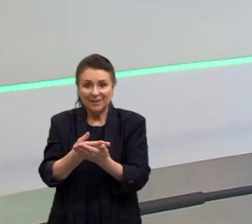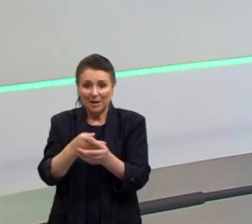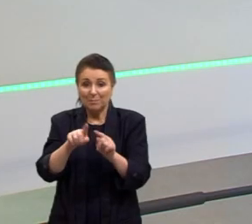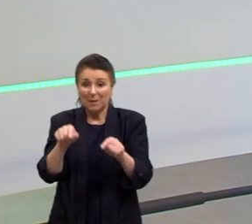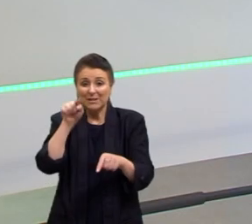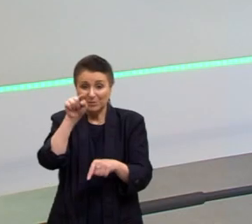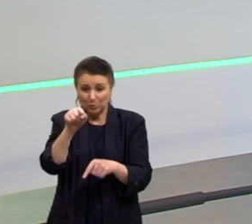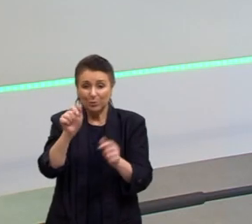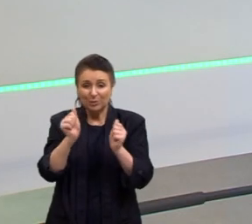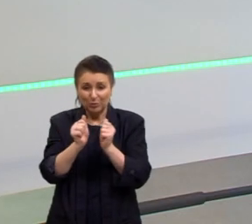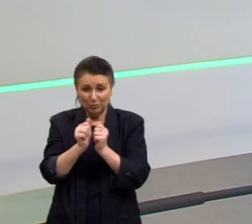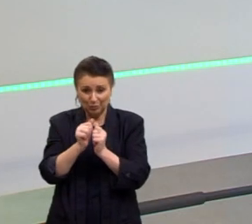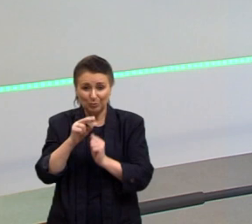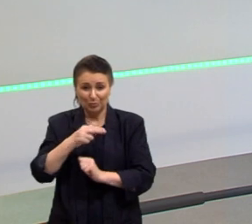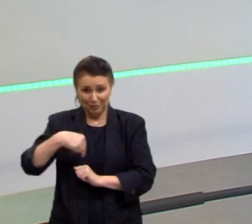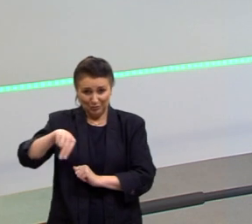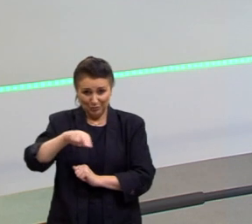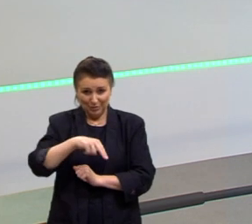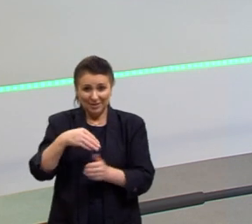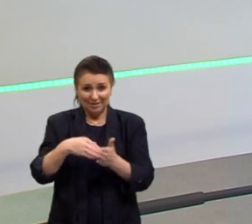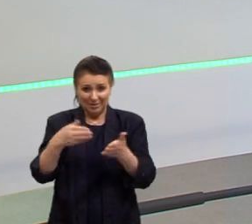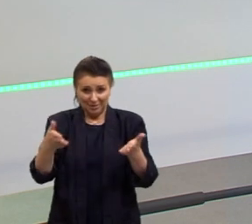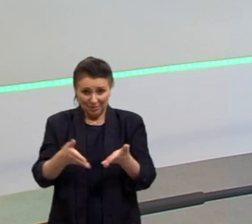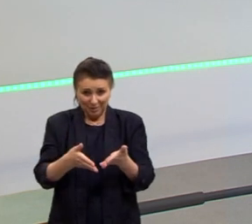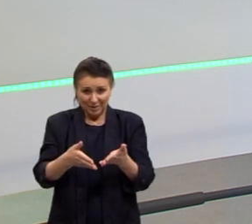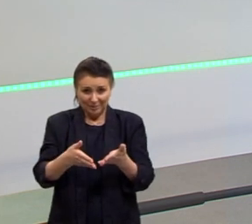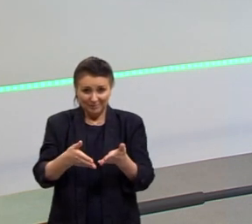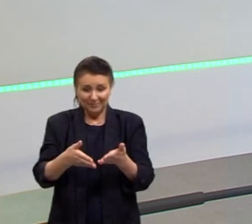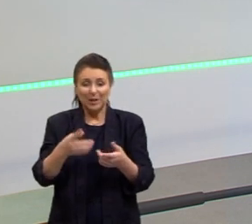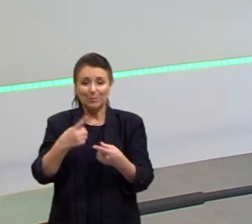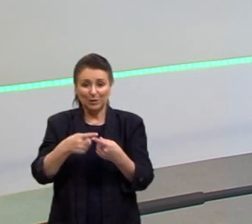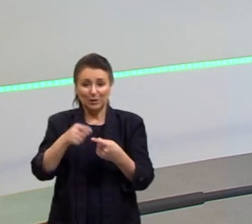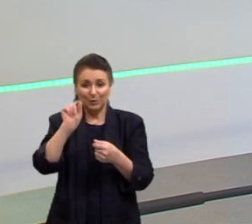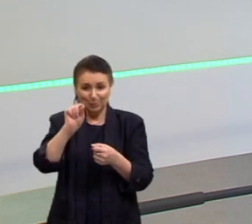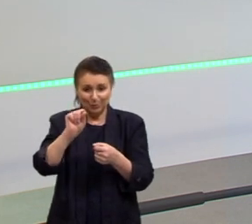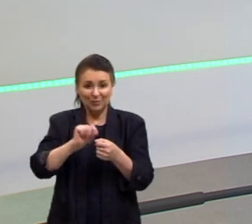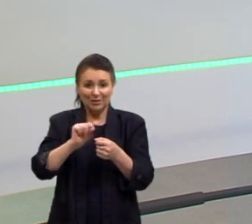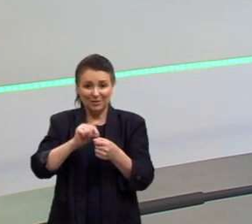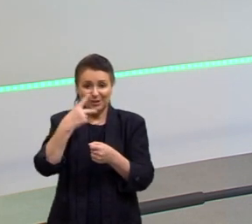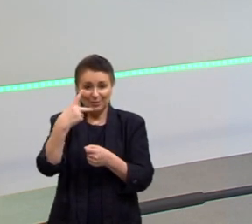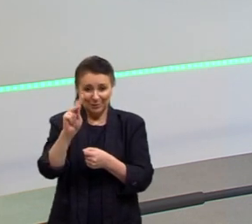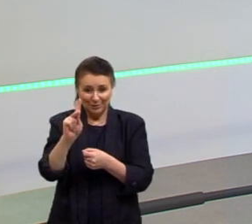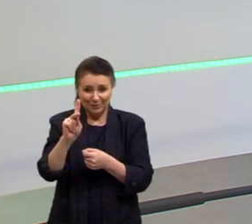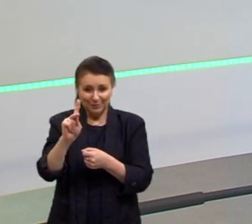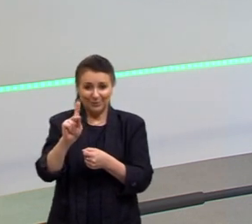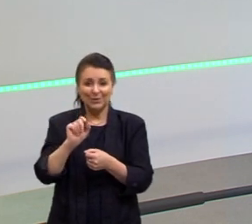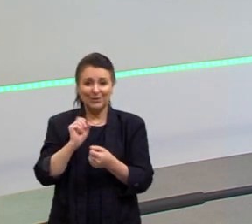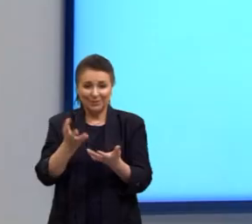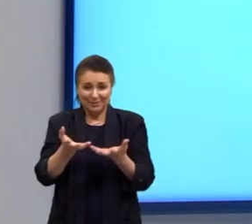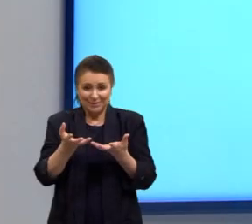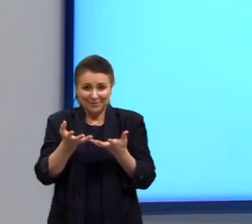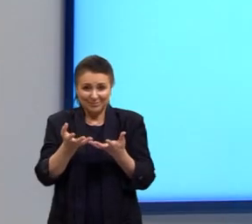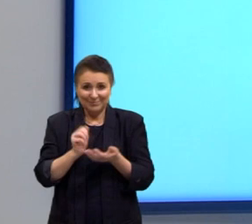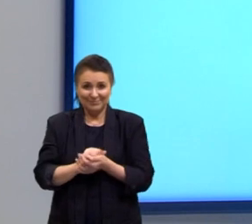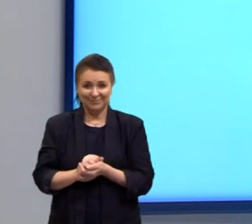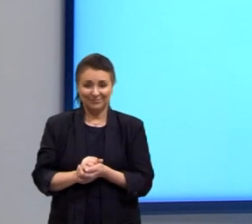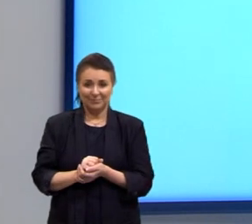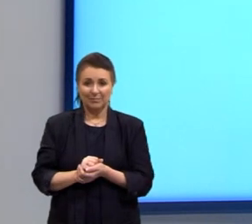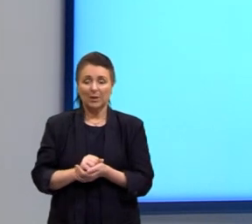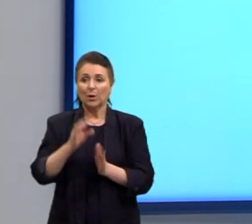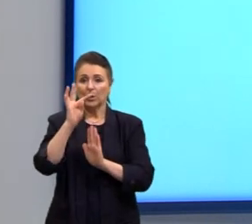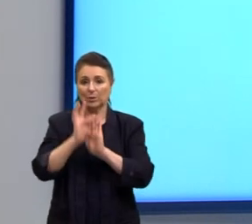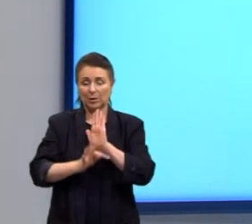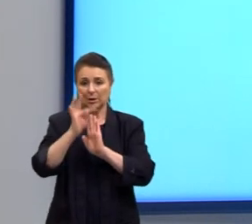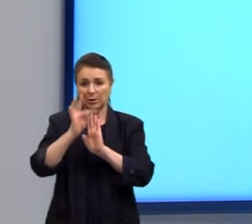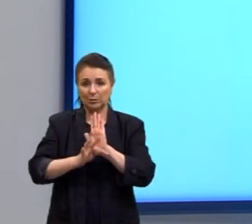você já está cumprindo esta parte. Certo? Teríamos ainda o texto